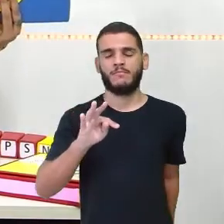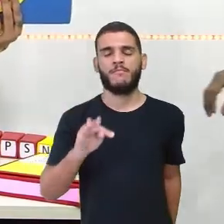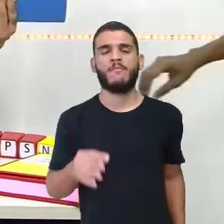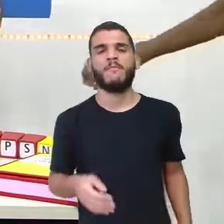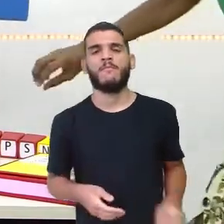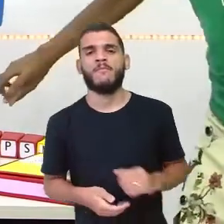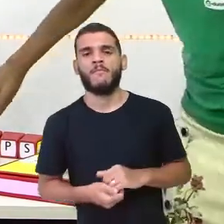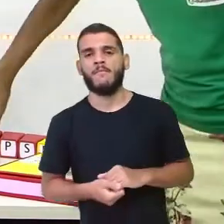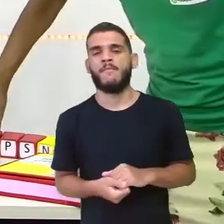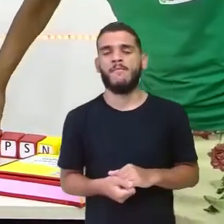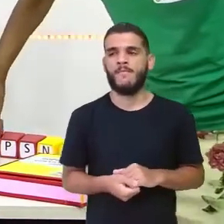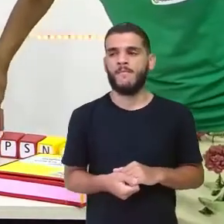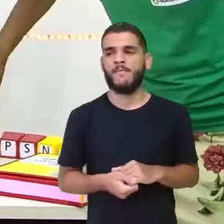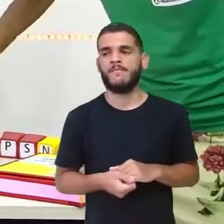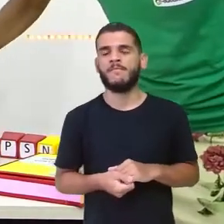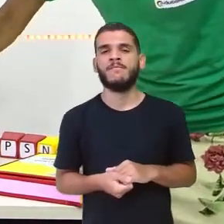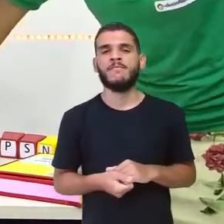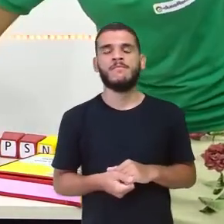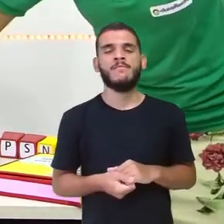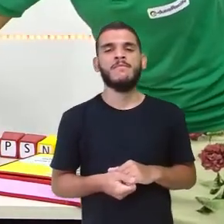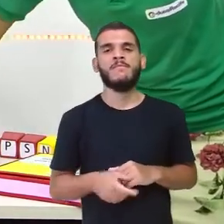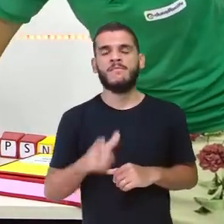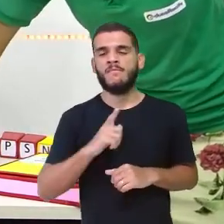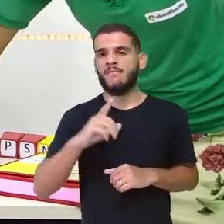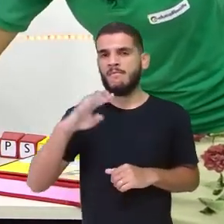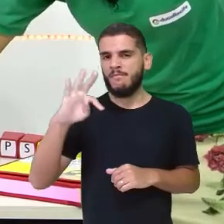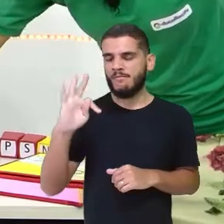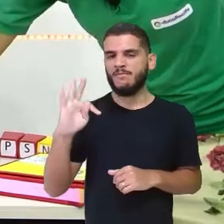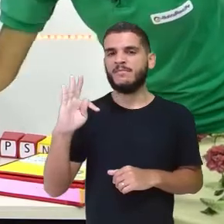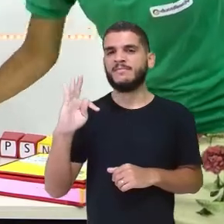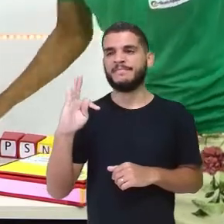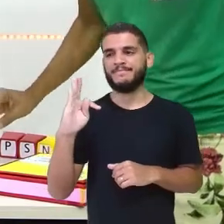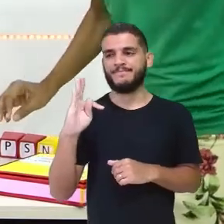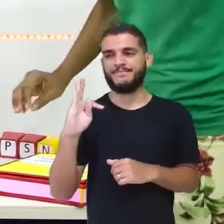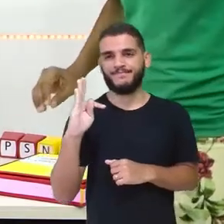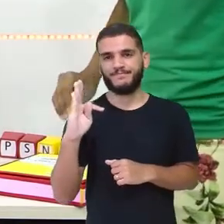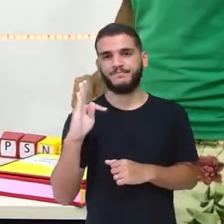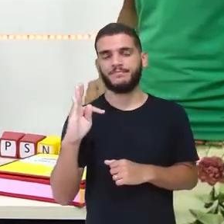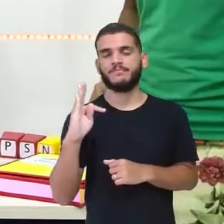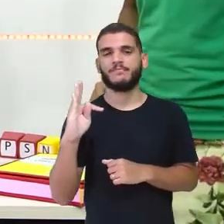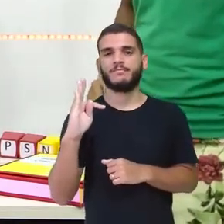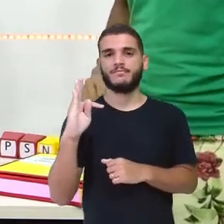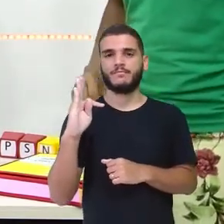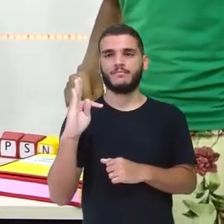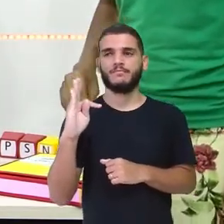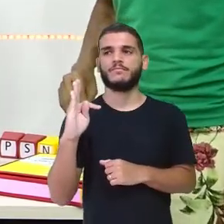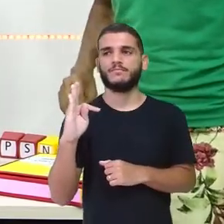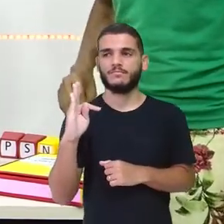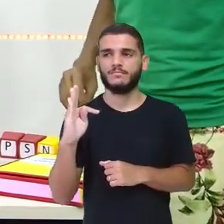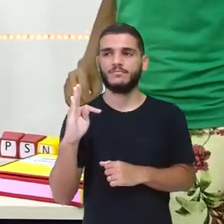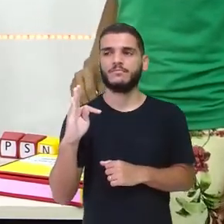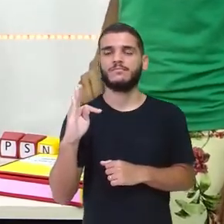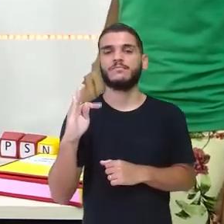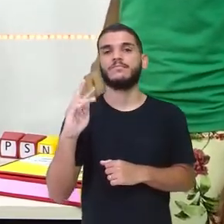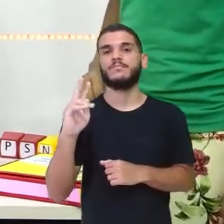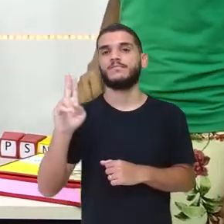O T está aqui, é consoante. E o U está aqui. Tu. Eita, já vou ter a próxima. Tu.